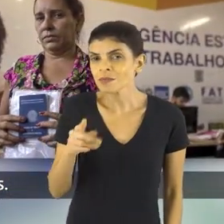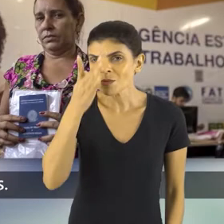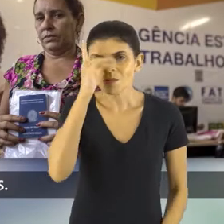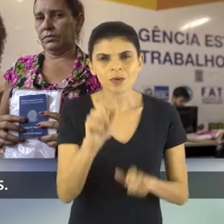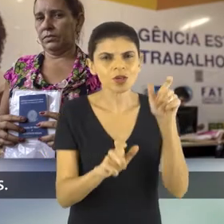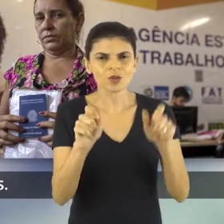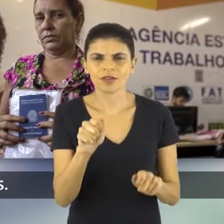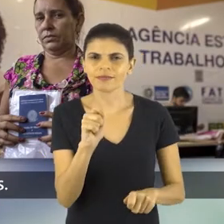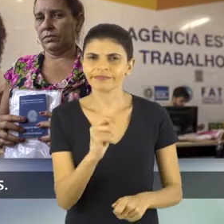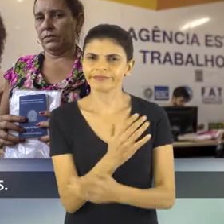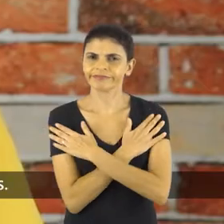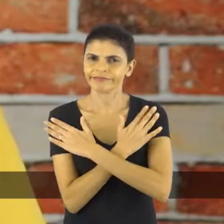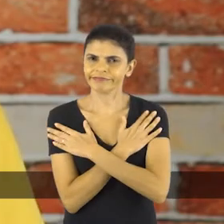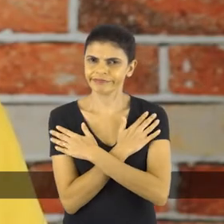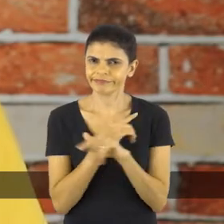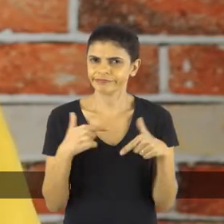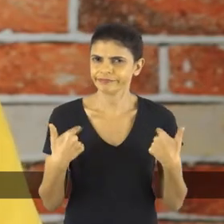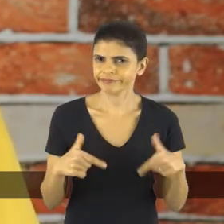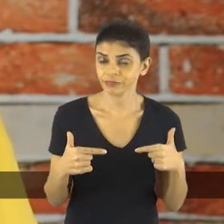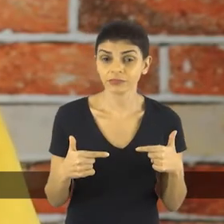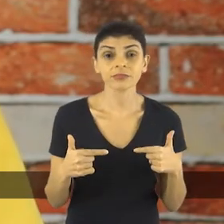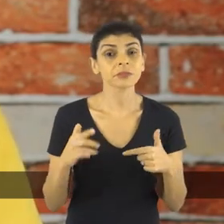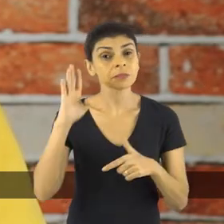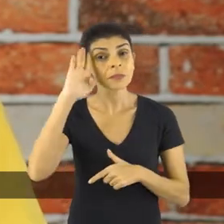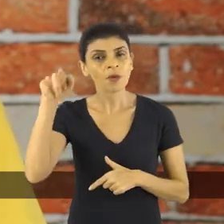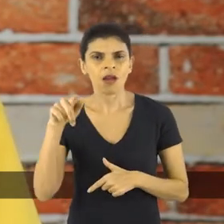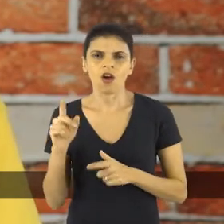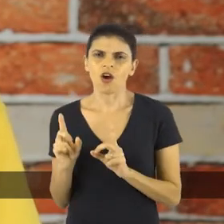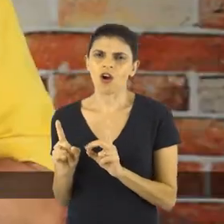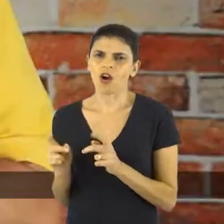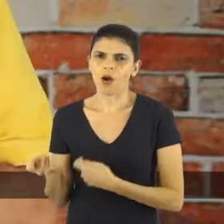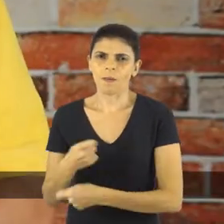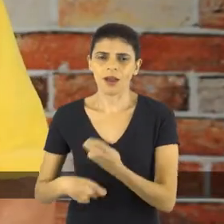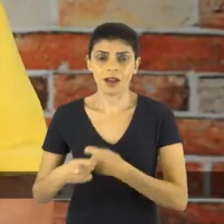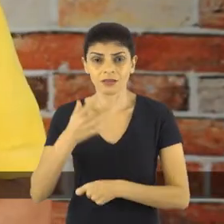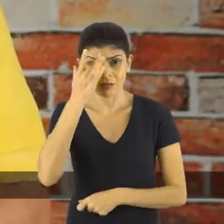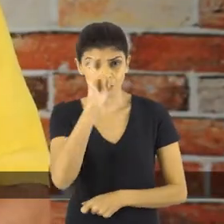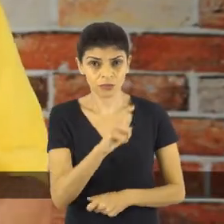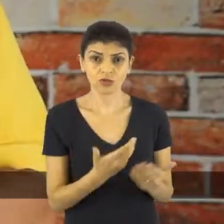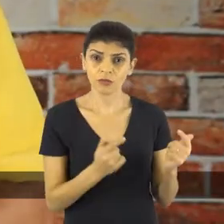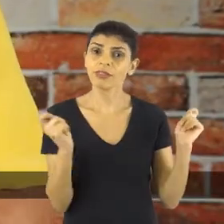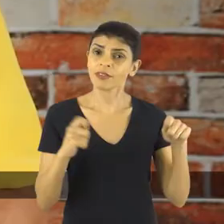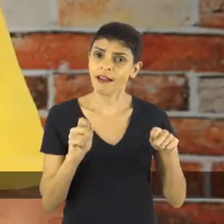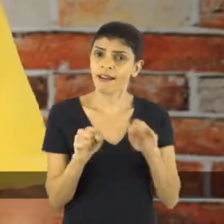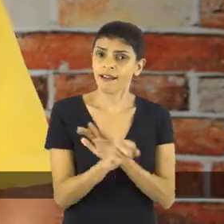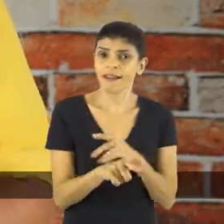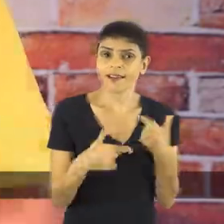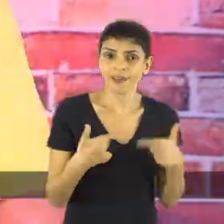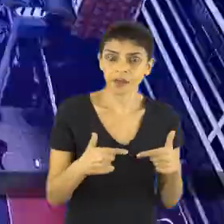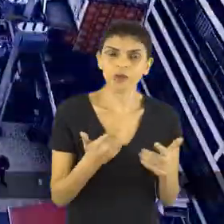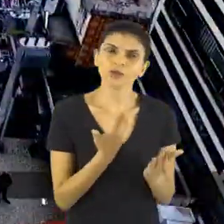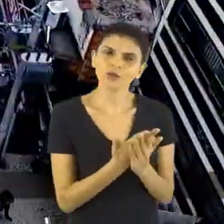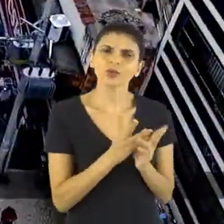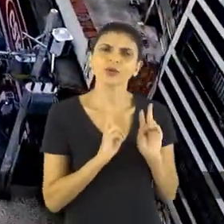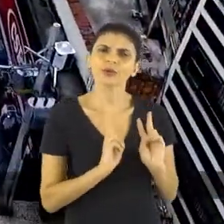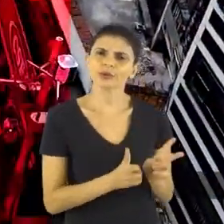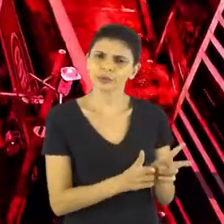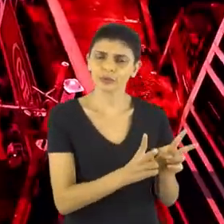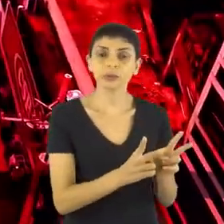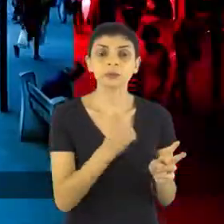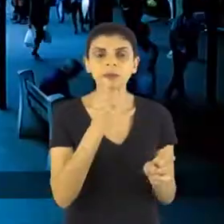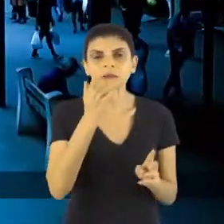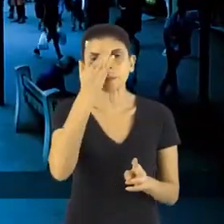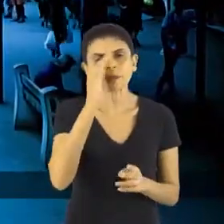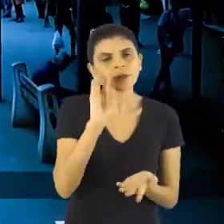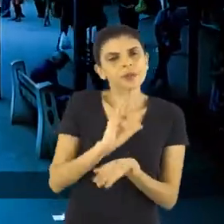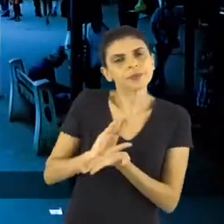60 mil desempregados. O setor mais prejudicado é o comércio, onde o jovem consegue trabalho e continua estudando. É